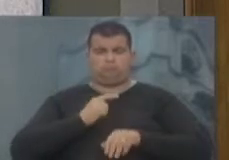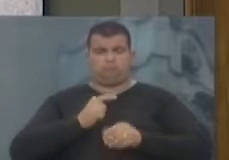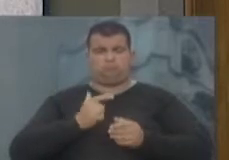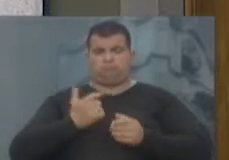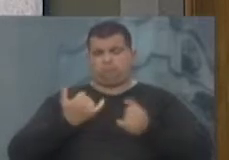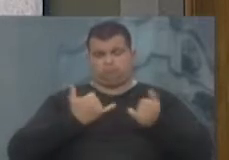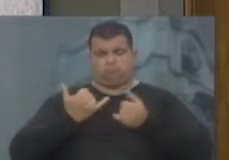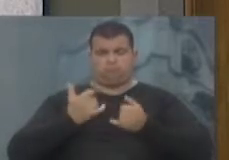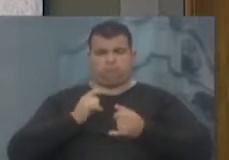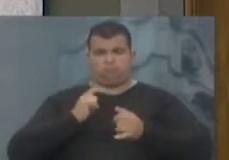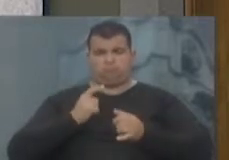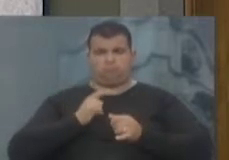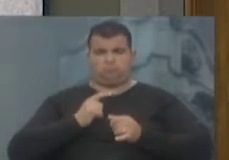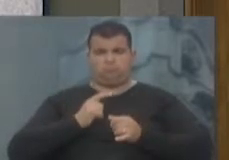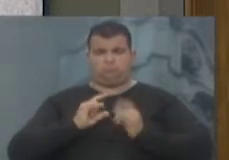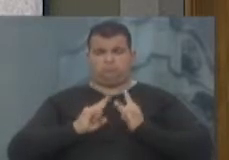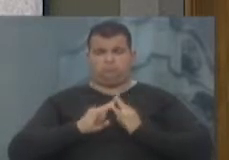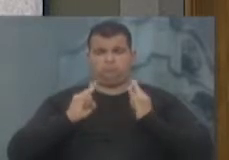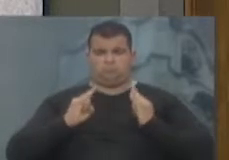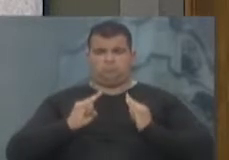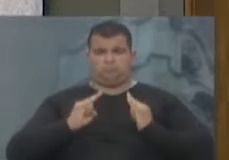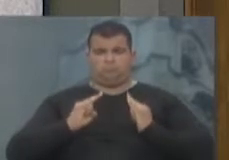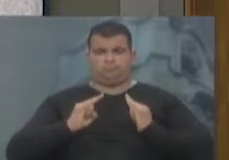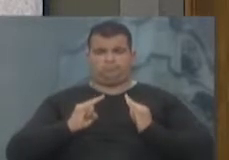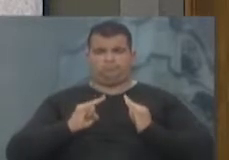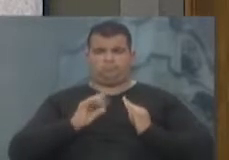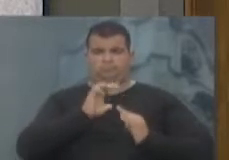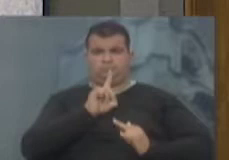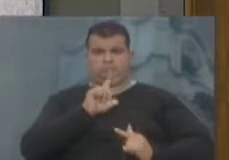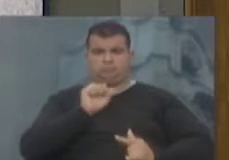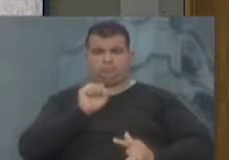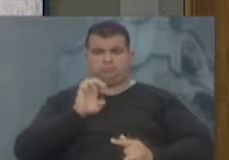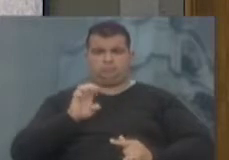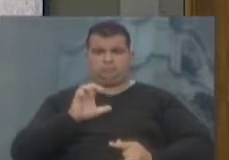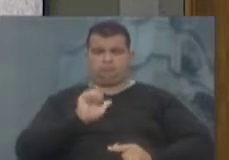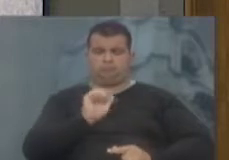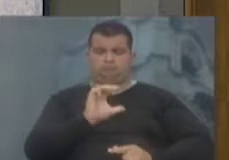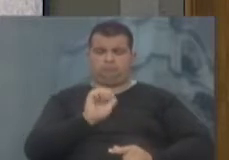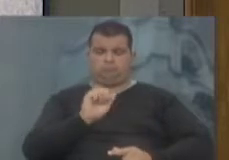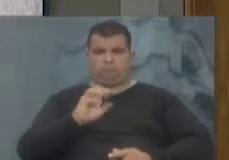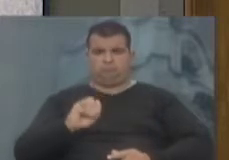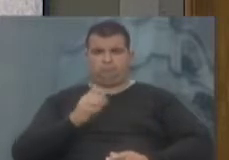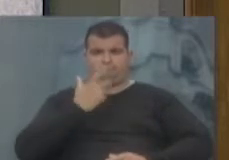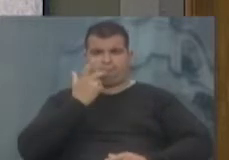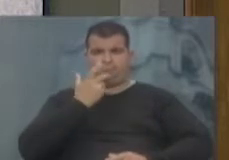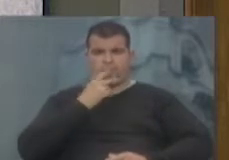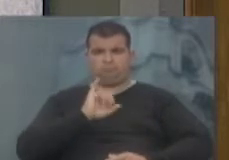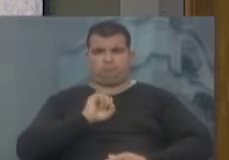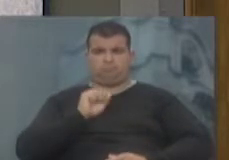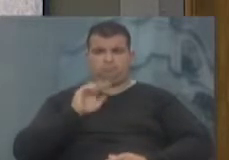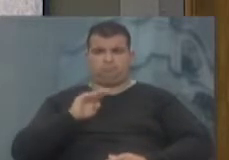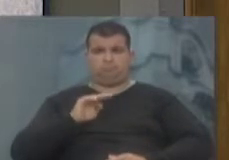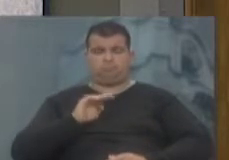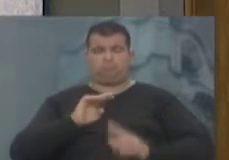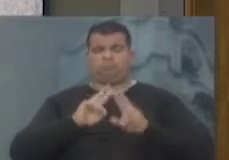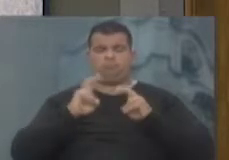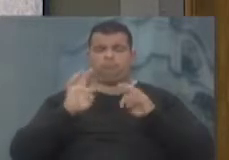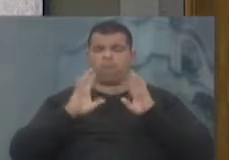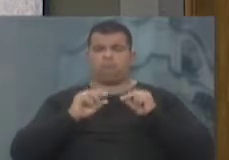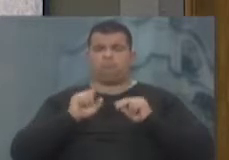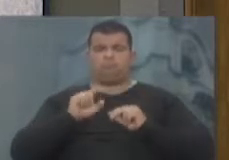no órgão de classe, na Cal, aqui falou o IAB, a questão toda,